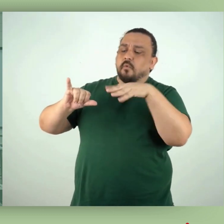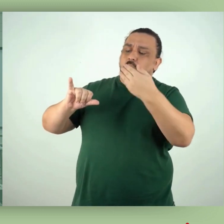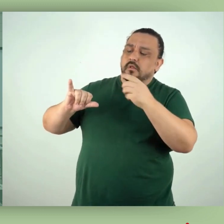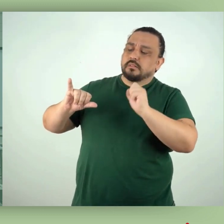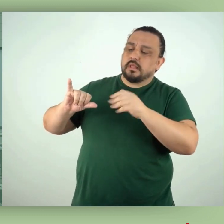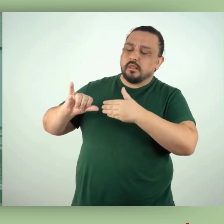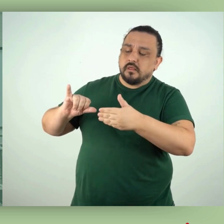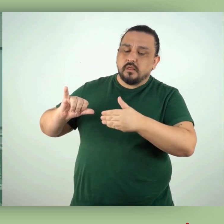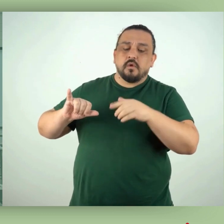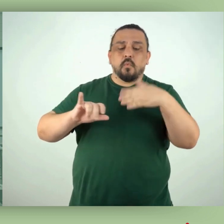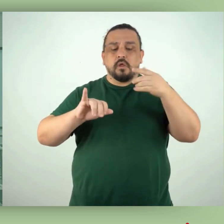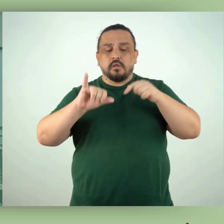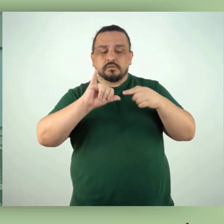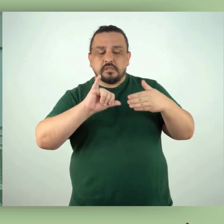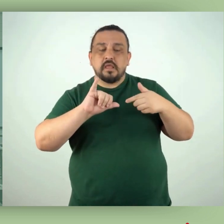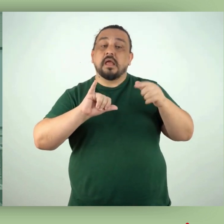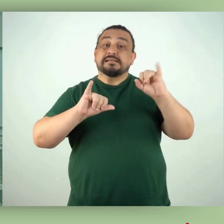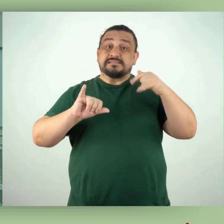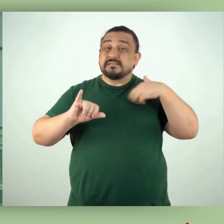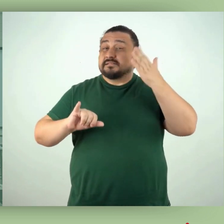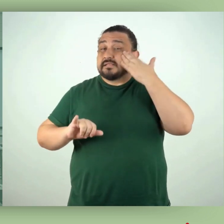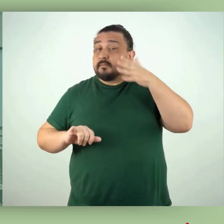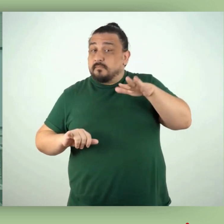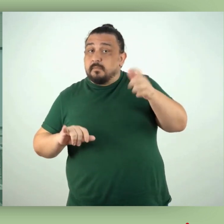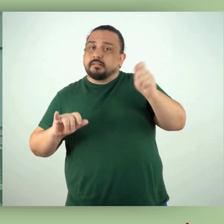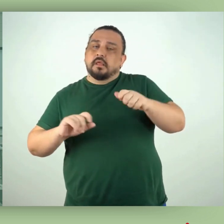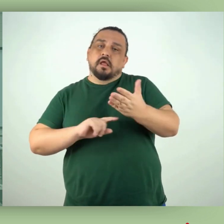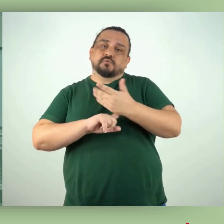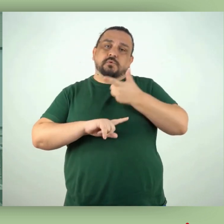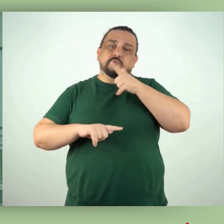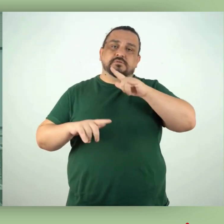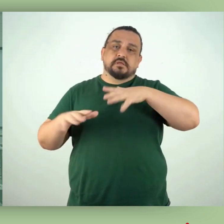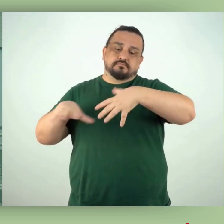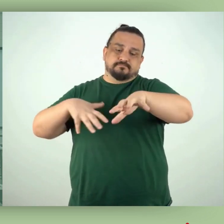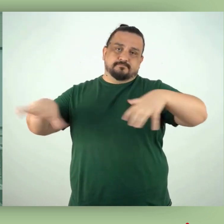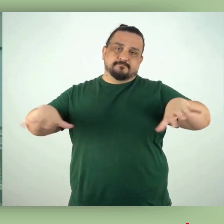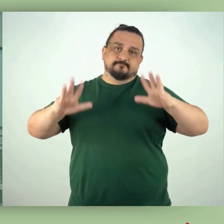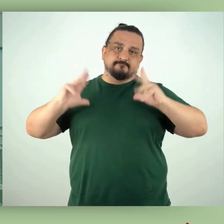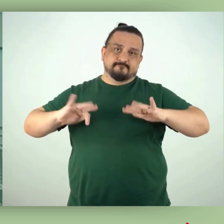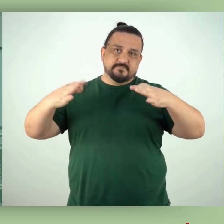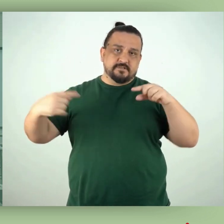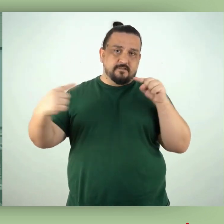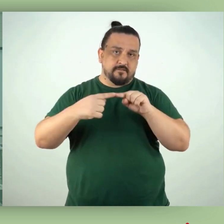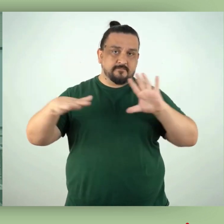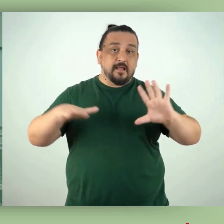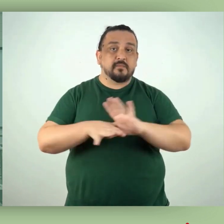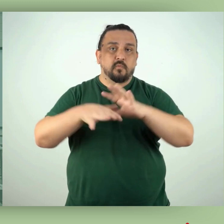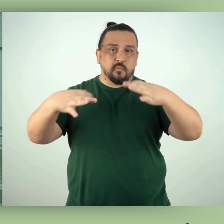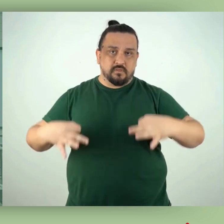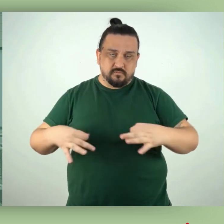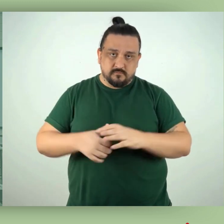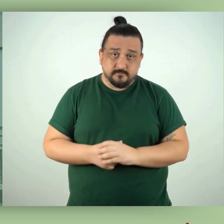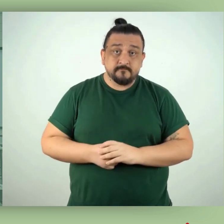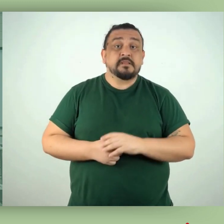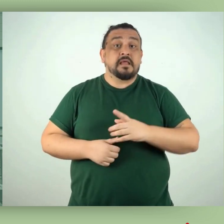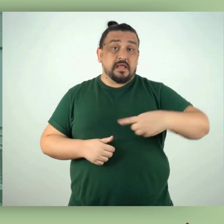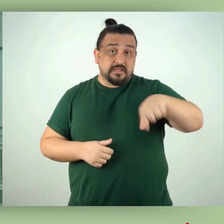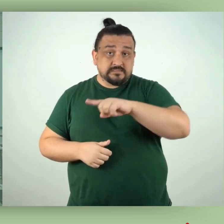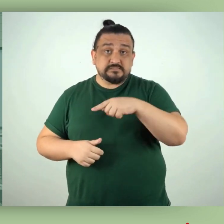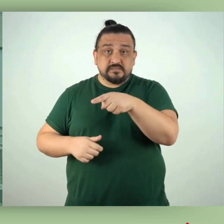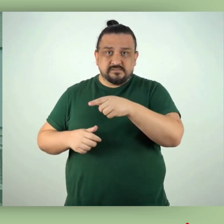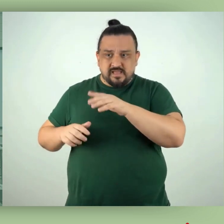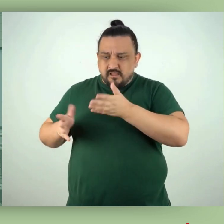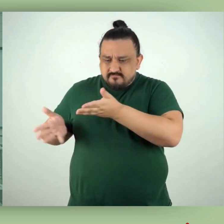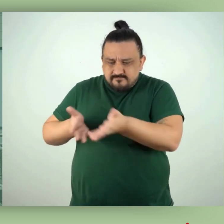cada resíduo gerado e assim realizar a segregação da maneira mais adequada possível. Dessa